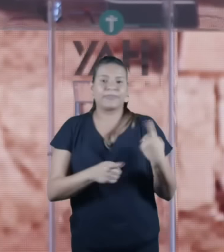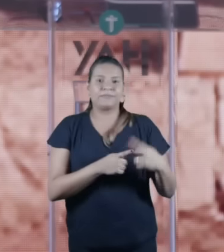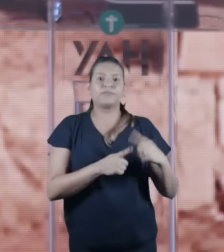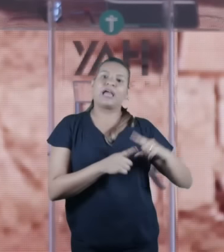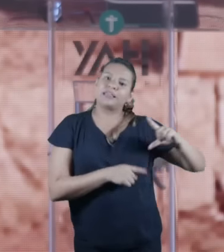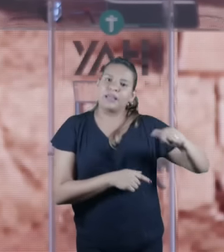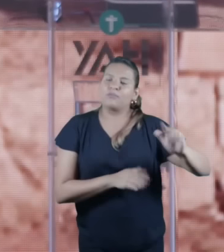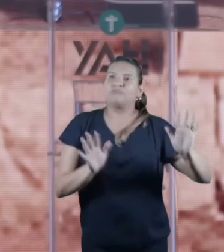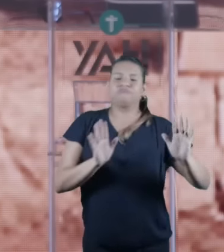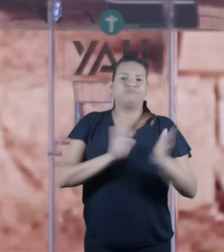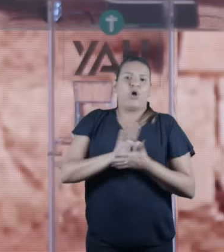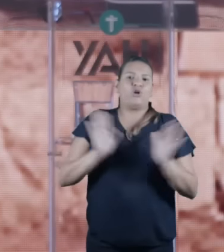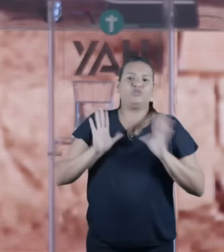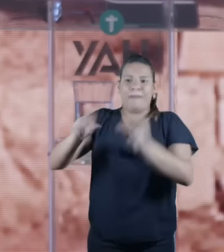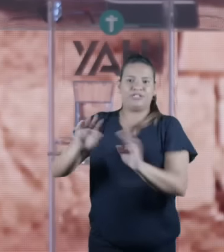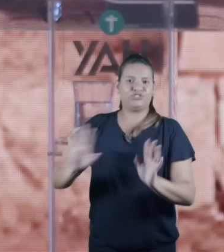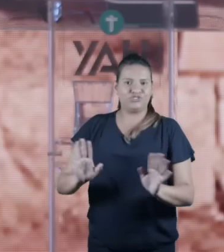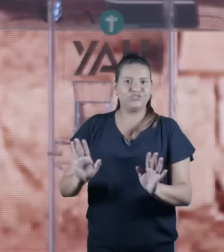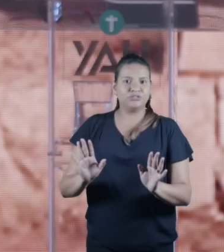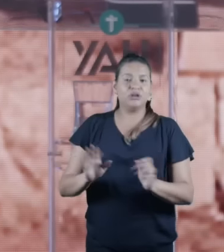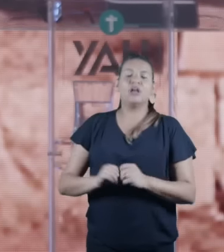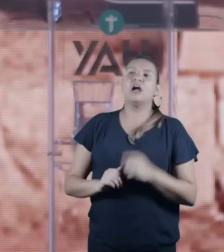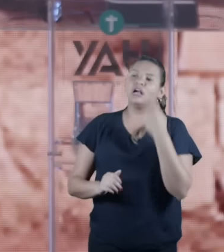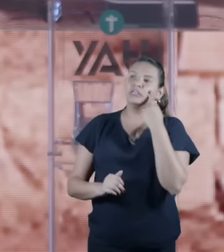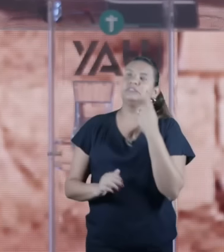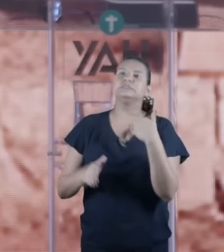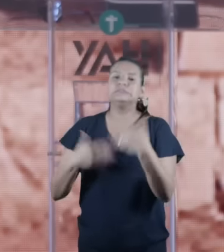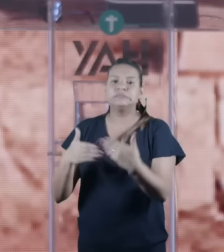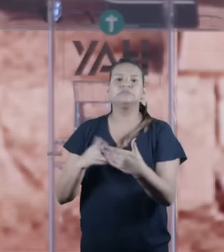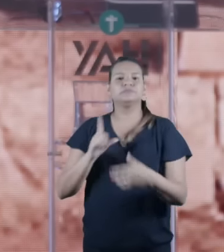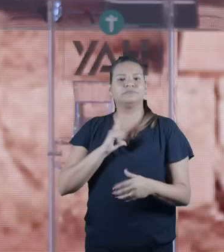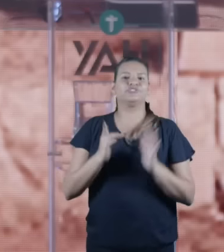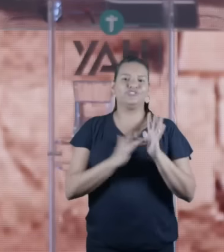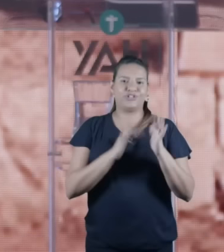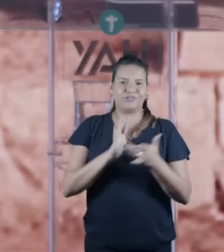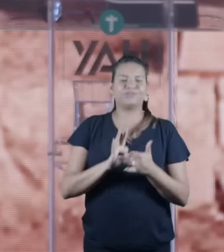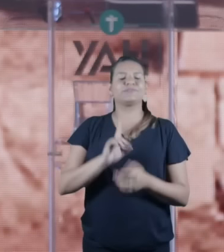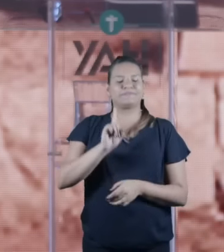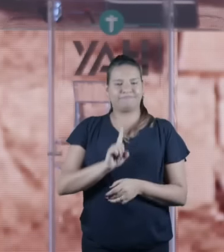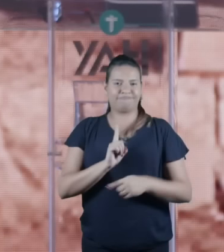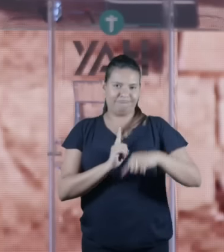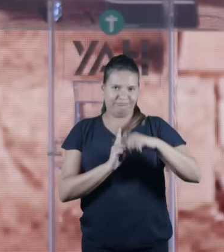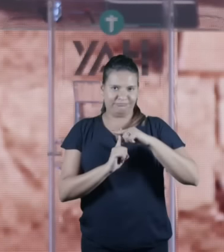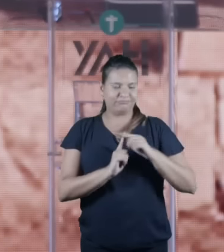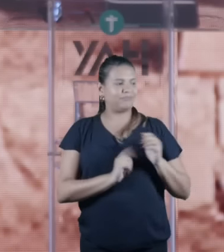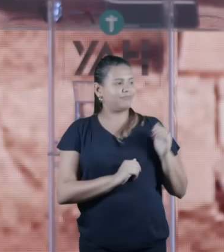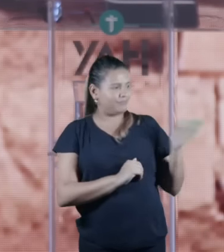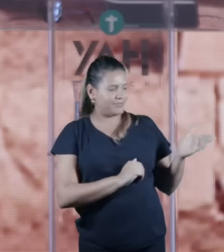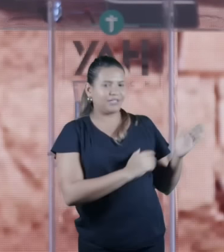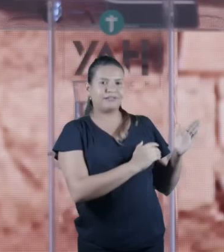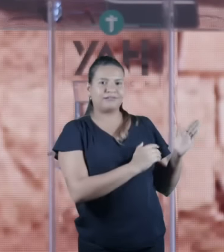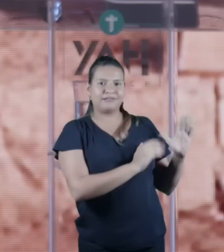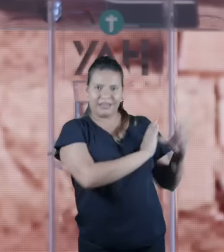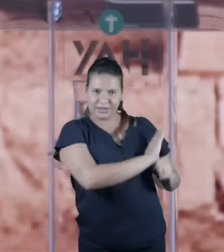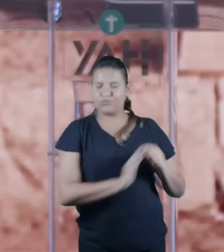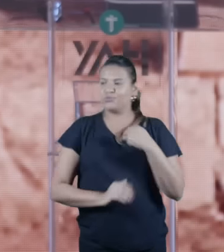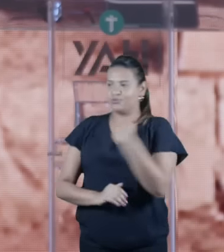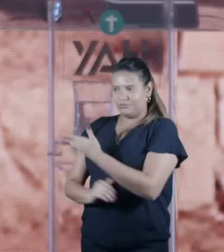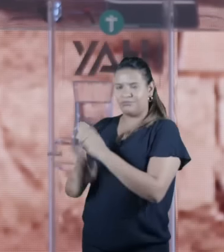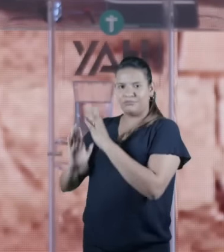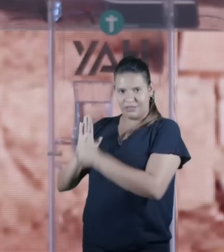Jesus está na cruz e Jesus também os dois ladrões estão na cruz os romanos passam para conferir se eles estavam mortos lembra?